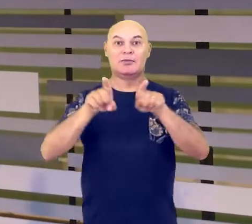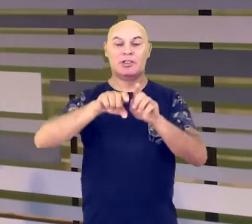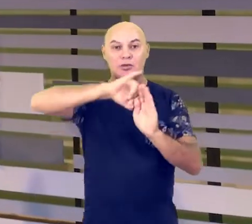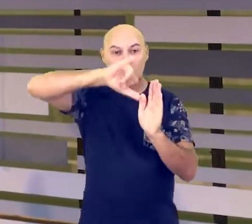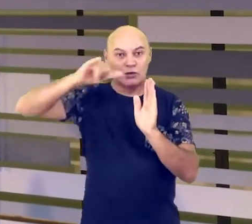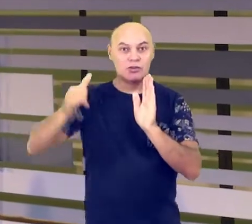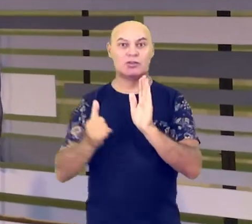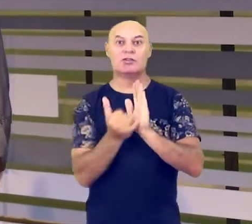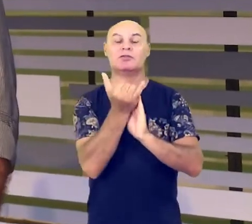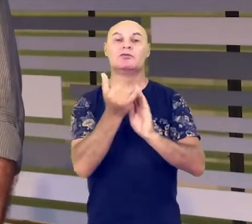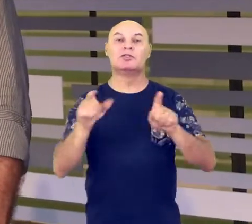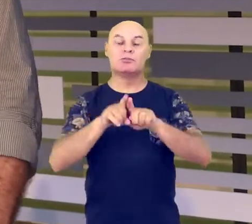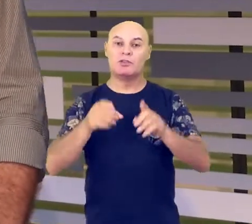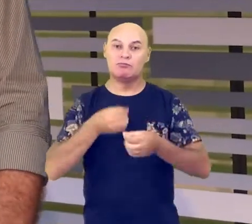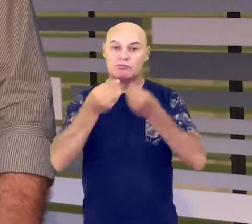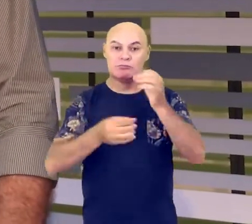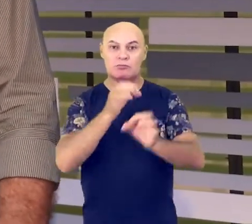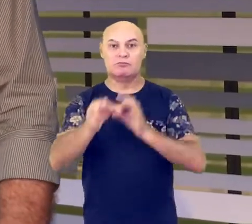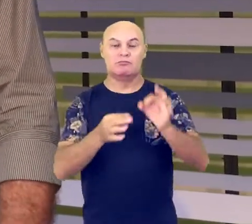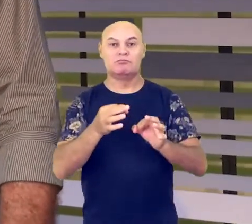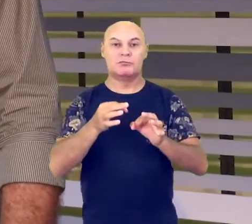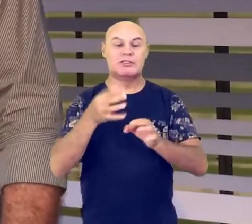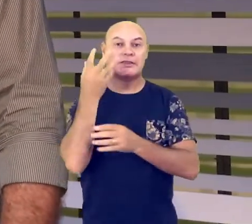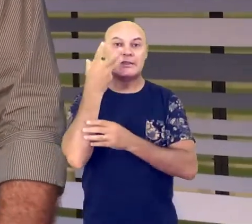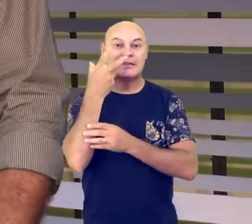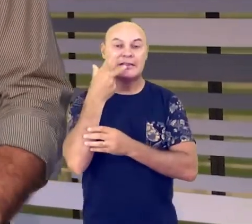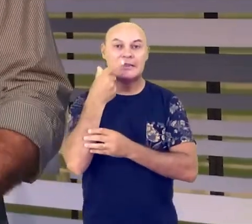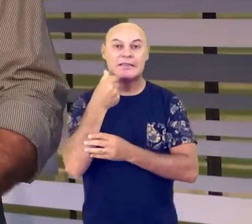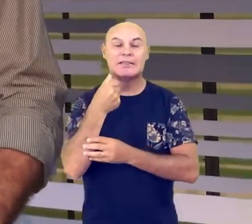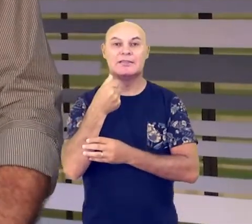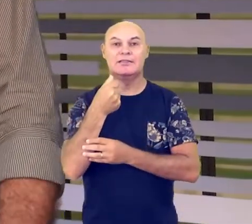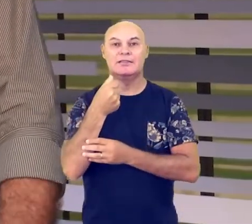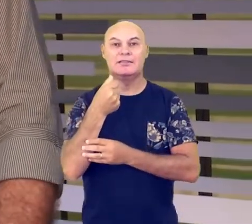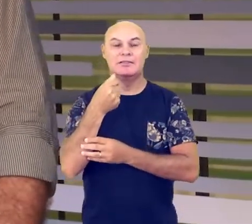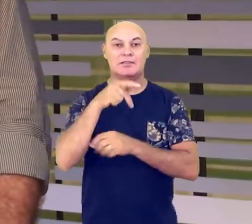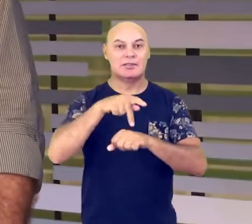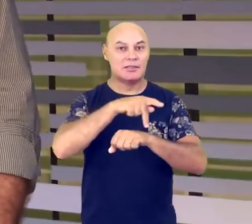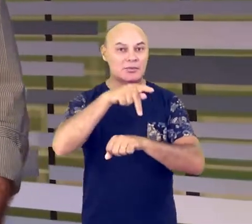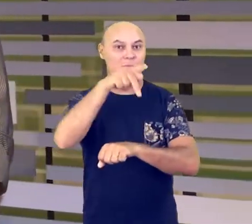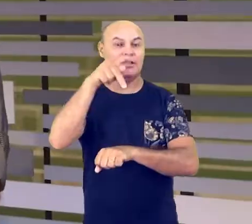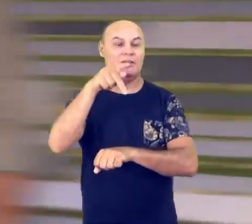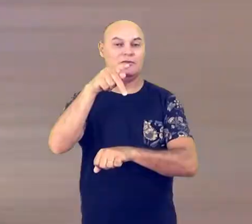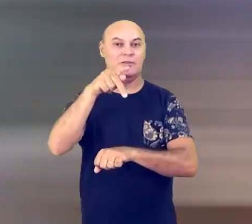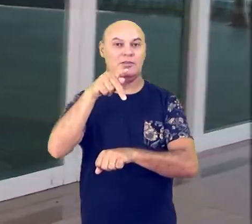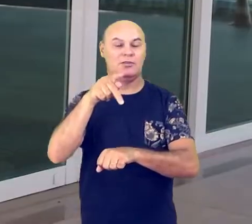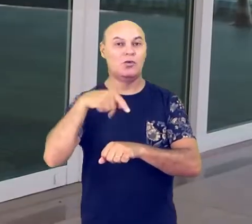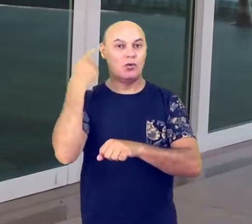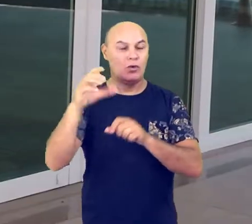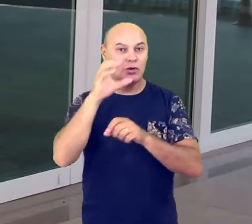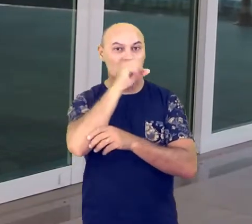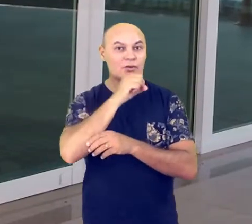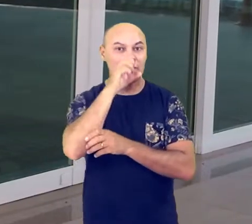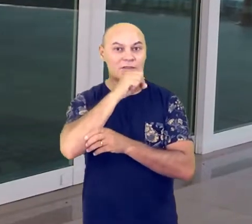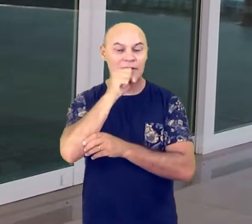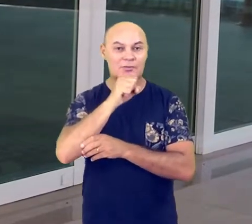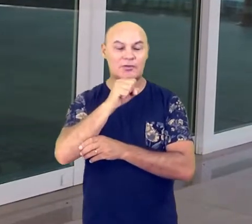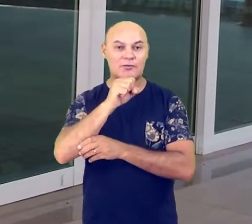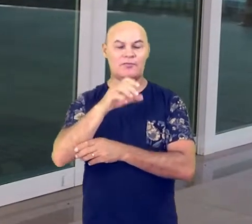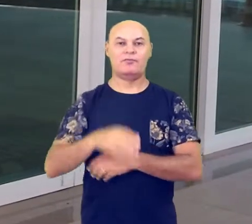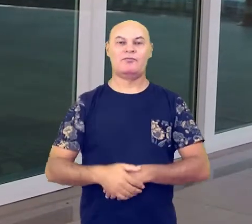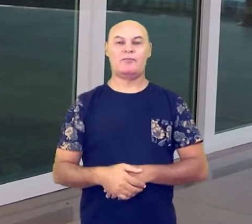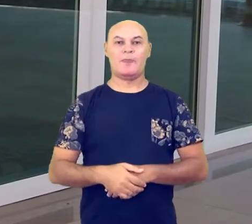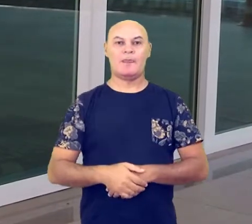às nossas crianças uma lembrança, um kit de Páscoa. Conto com você no próximo sábado. O nosso drive